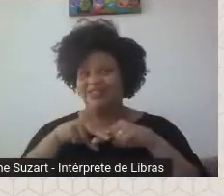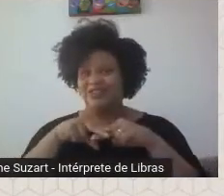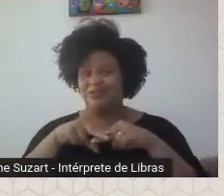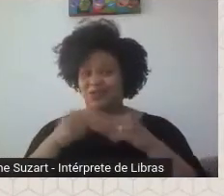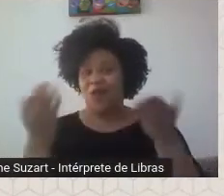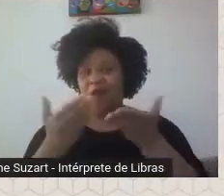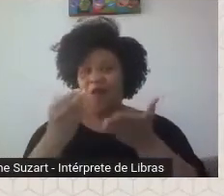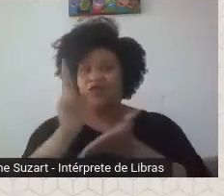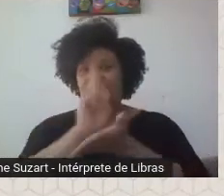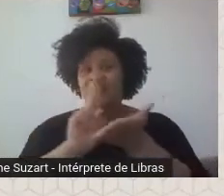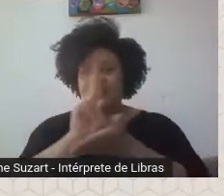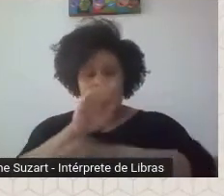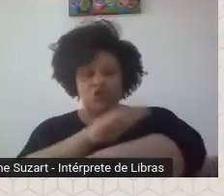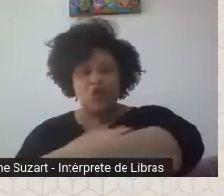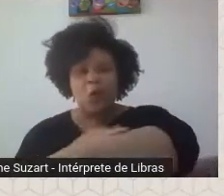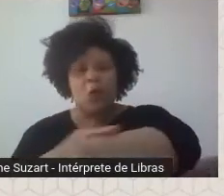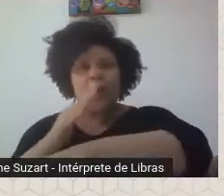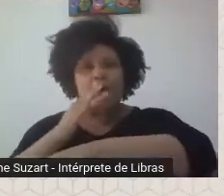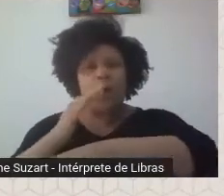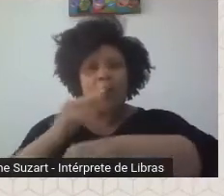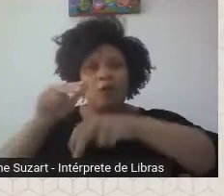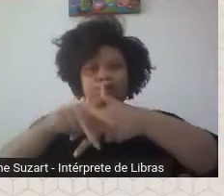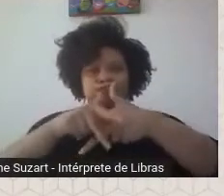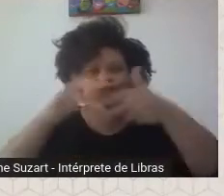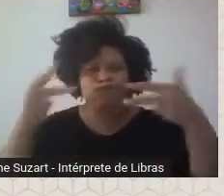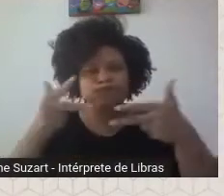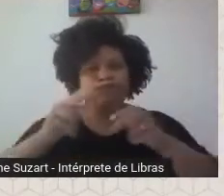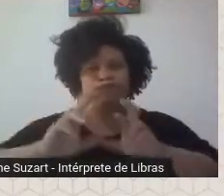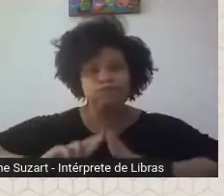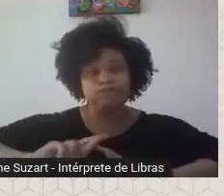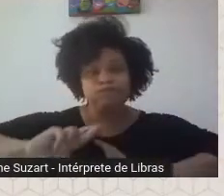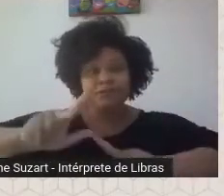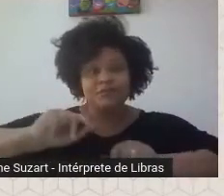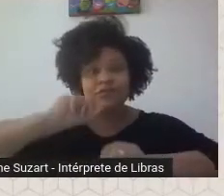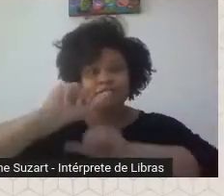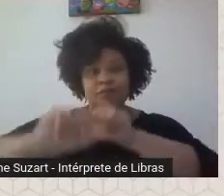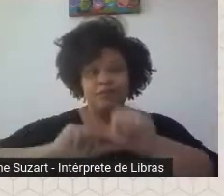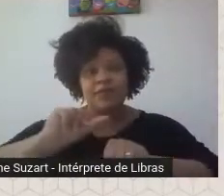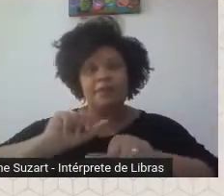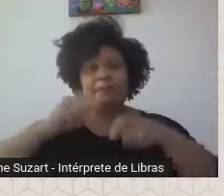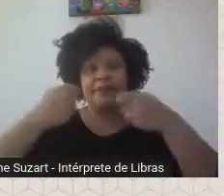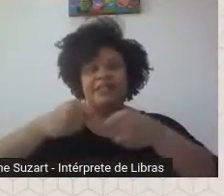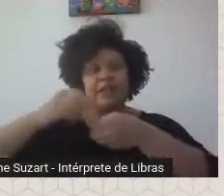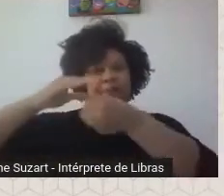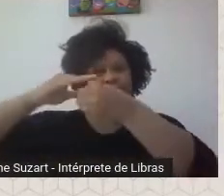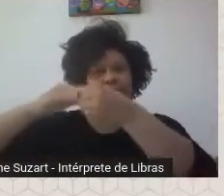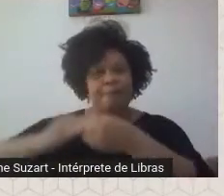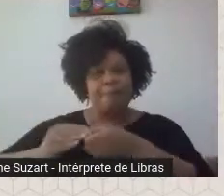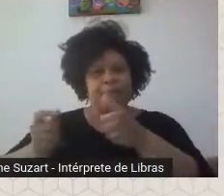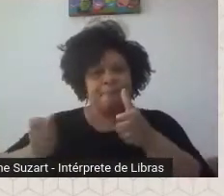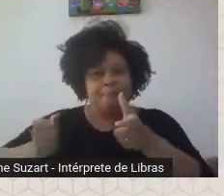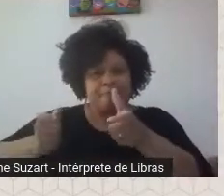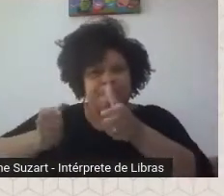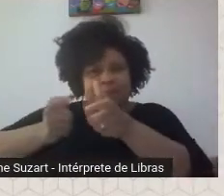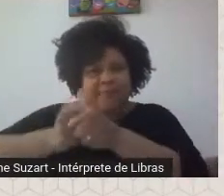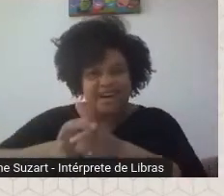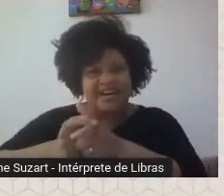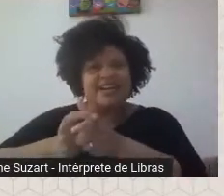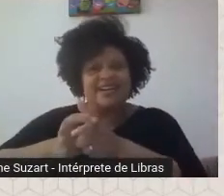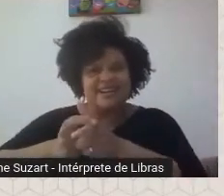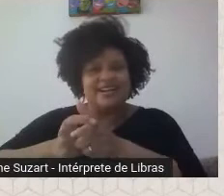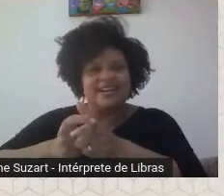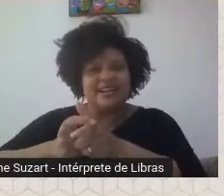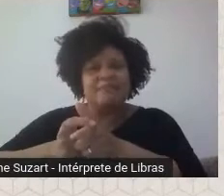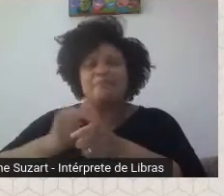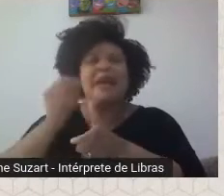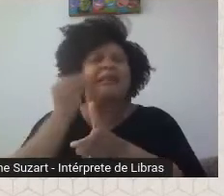configuração de classe social precisa ser reduzida através do estragulamento orçamentário, da redução das políticas de ações afirmativas, para expulsar